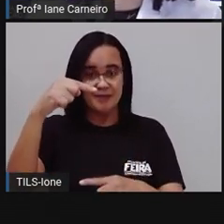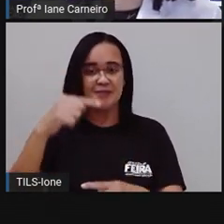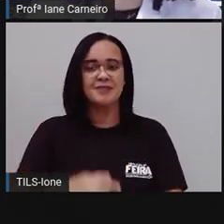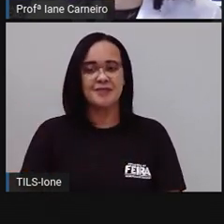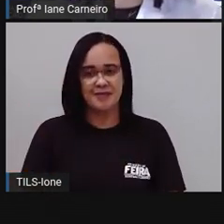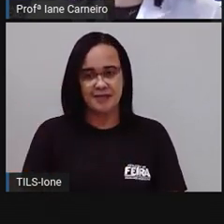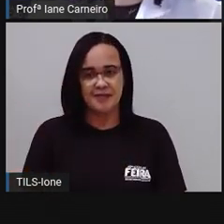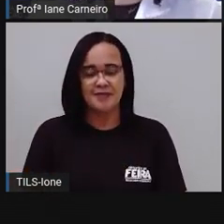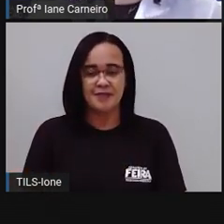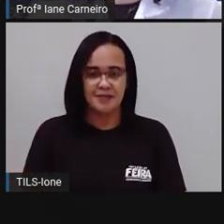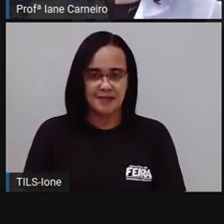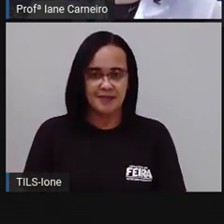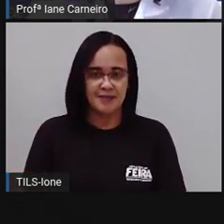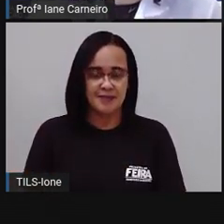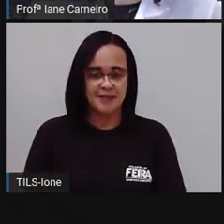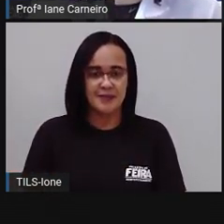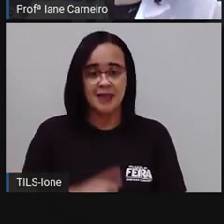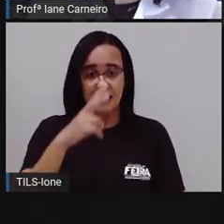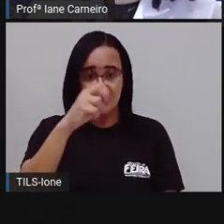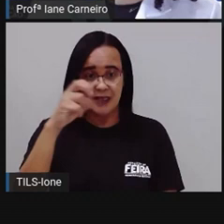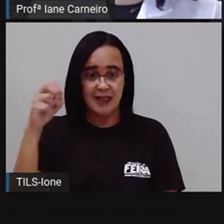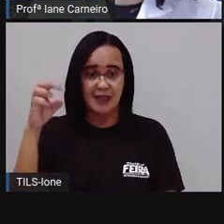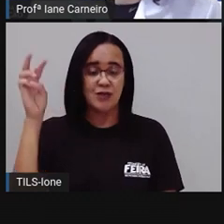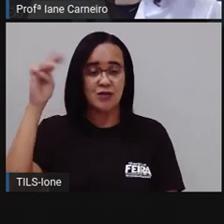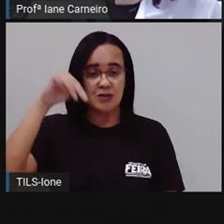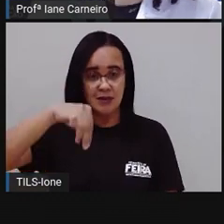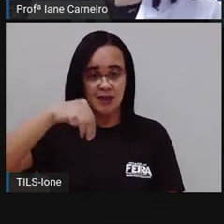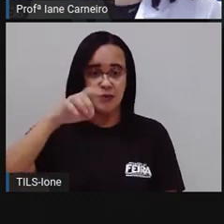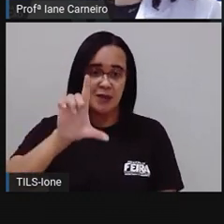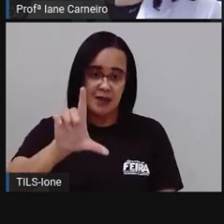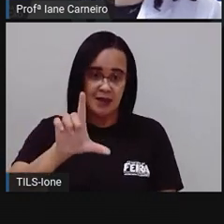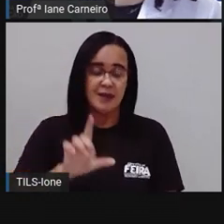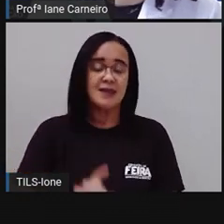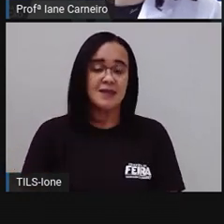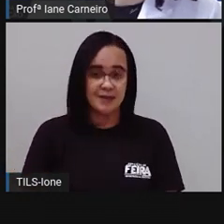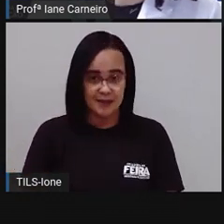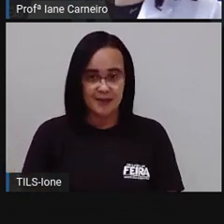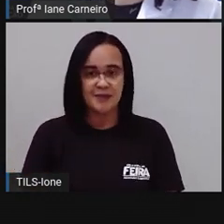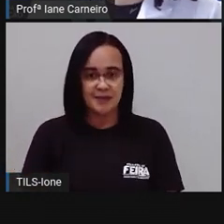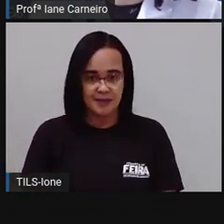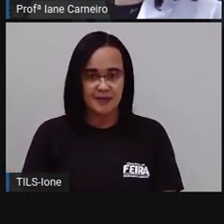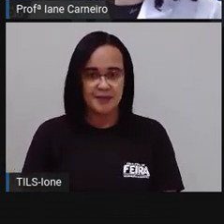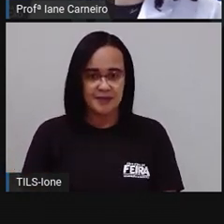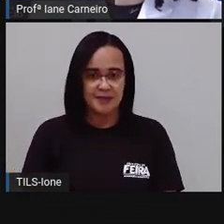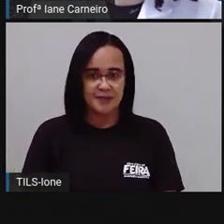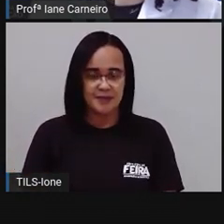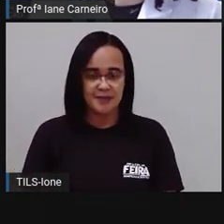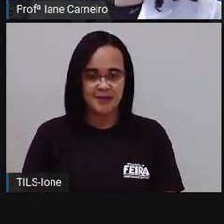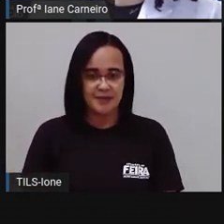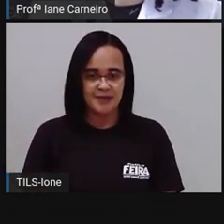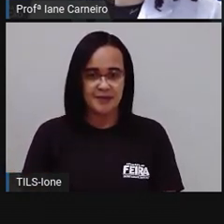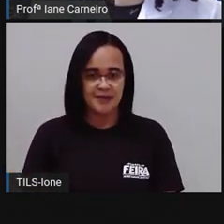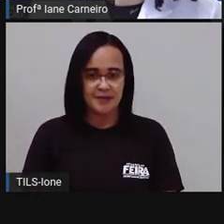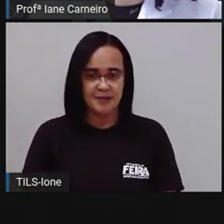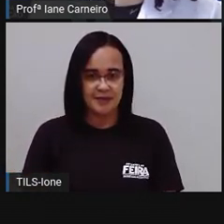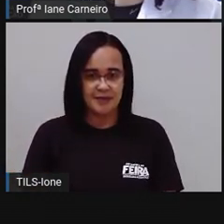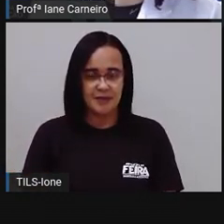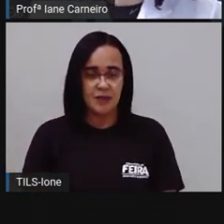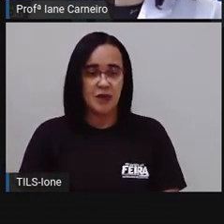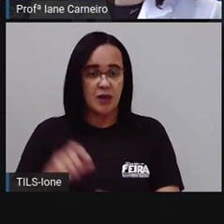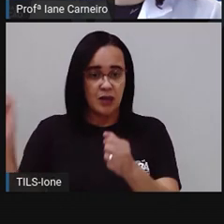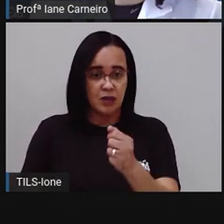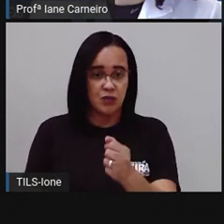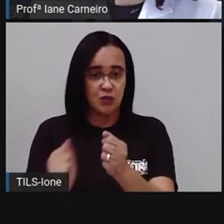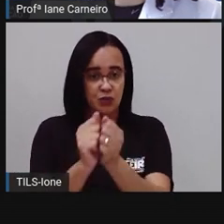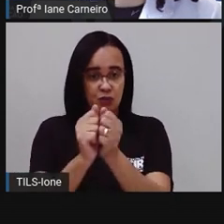litro. Pronto. E sobrou o quanto aqui? Meio litro. Agora é só eu juntar, ó. A gente conseguiu um litro, né? Juntando meio,